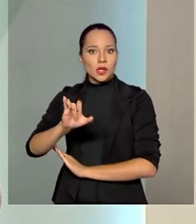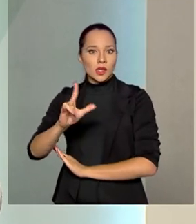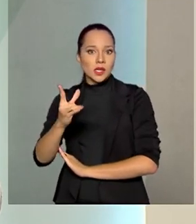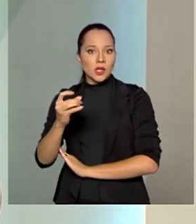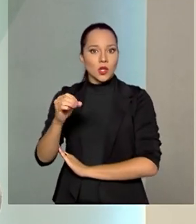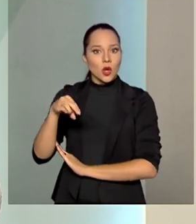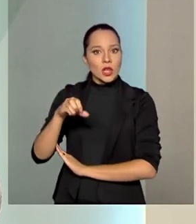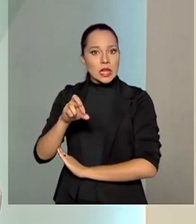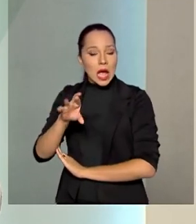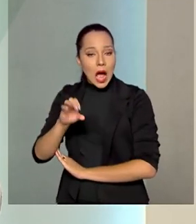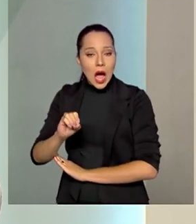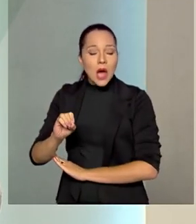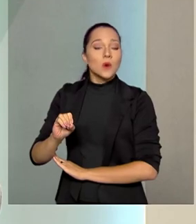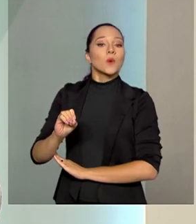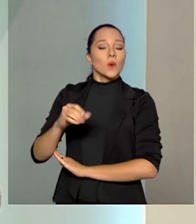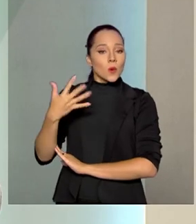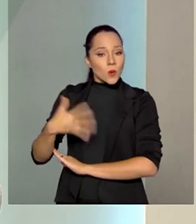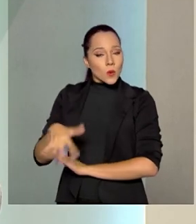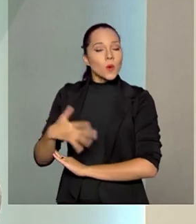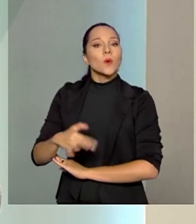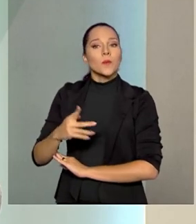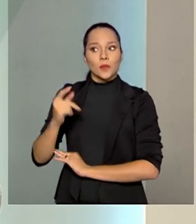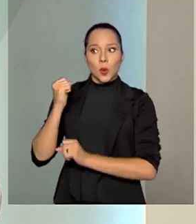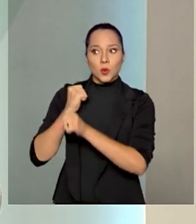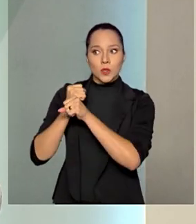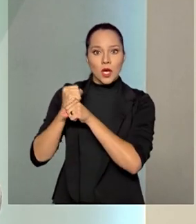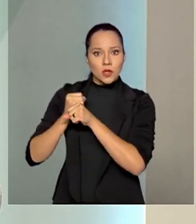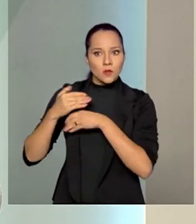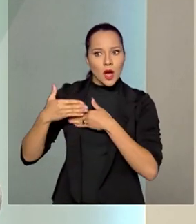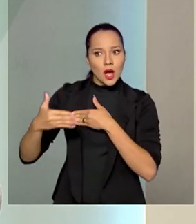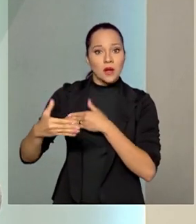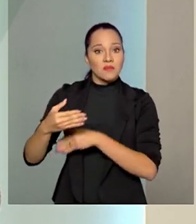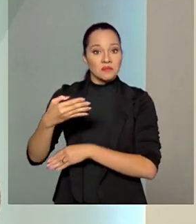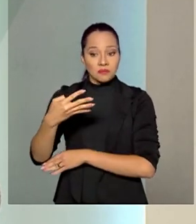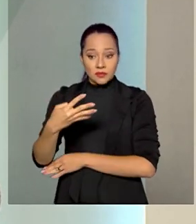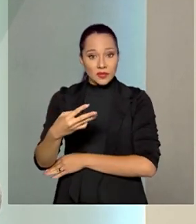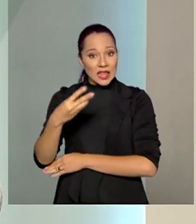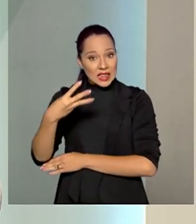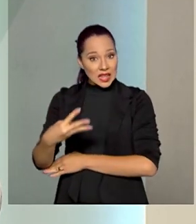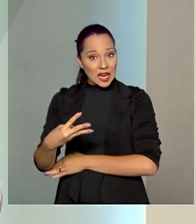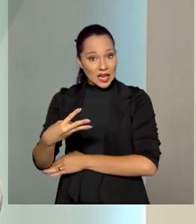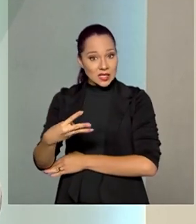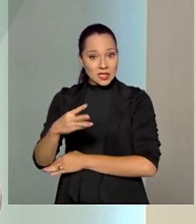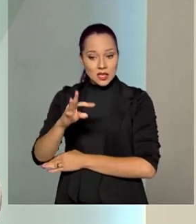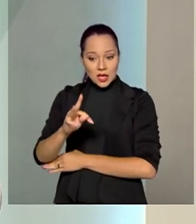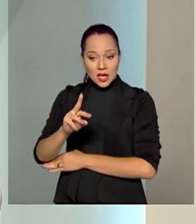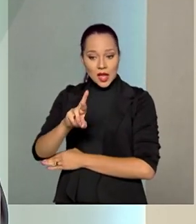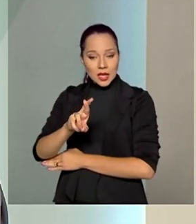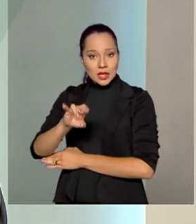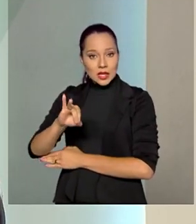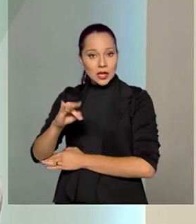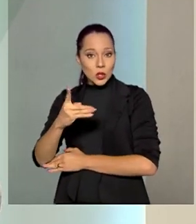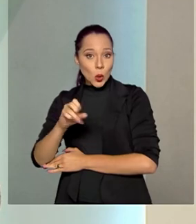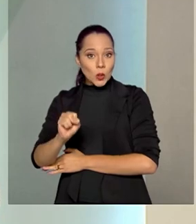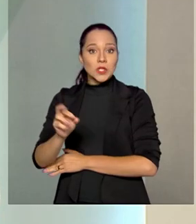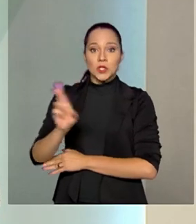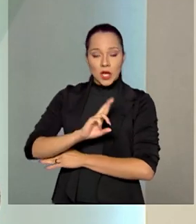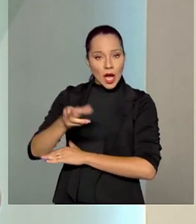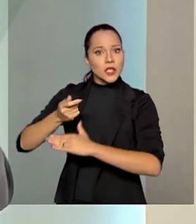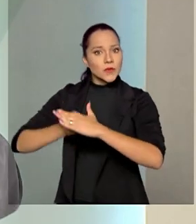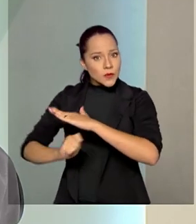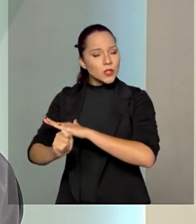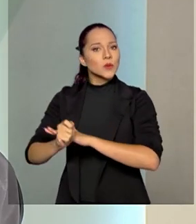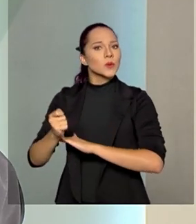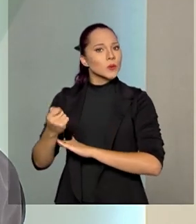anos, nós devemos ter investimentos da ordem de 3 trilhões de reais. E isso tem ocorrido ano a